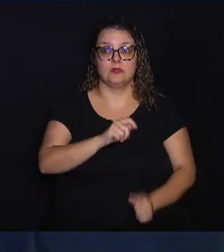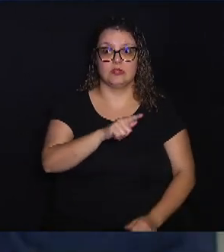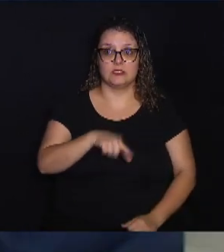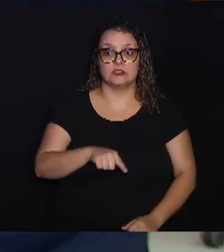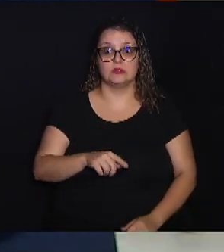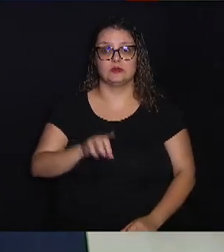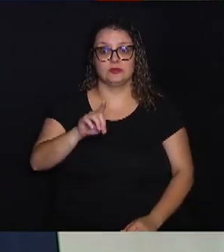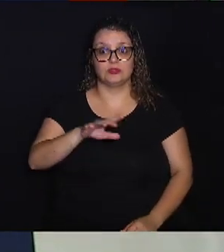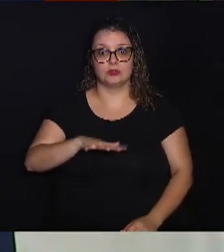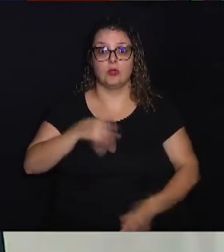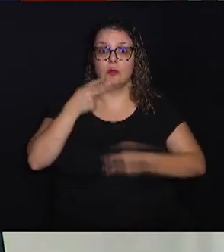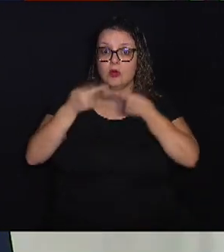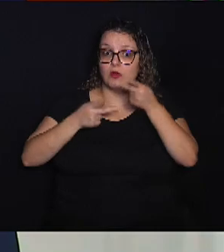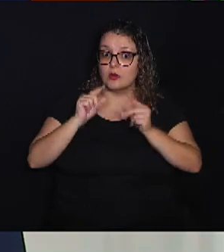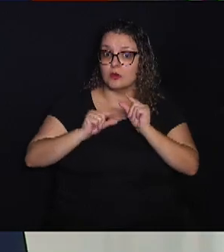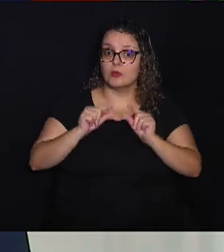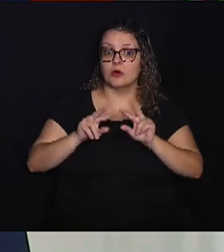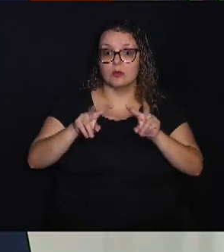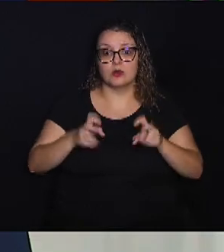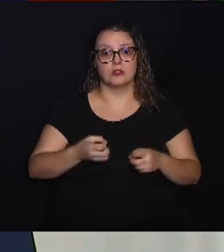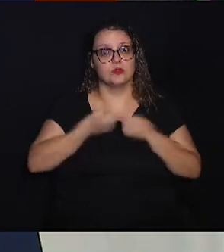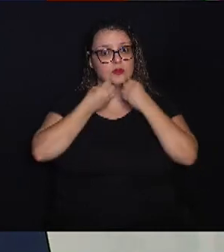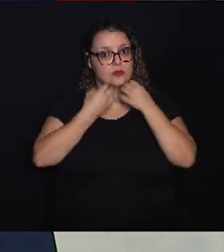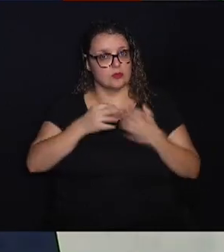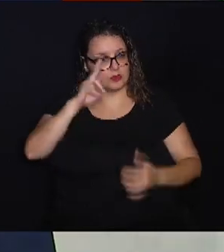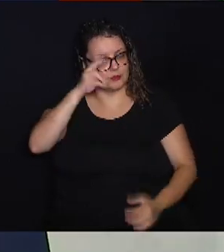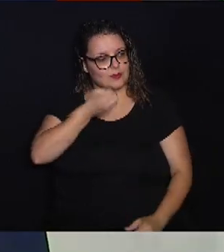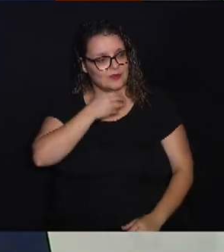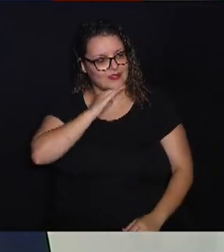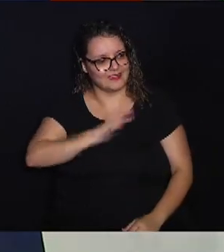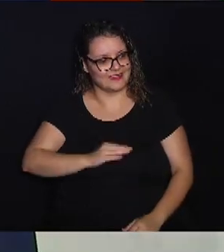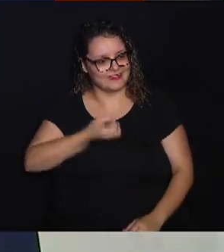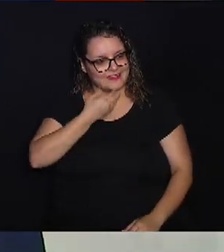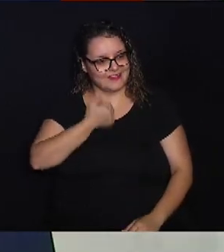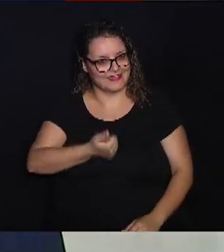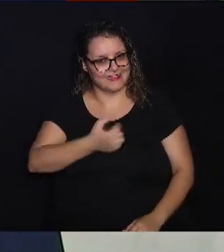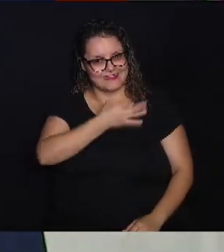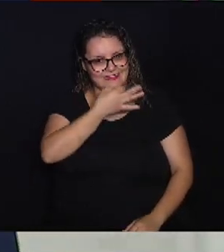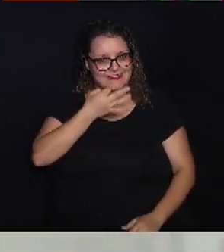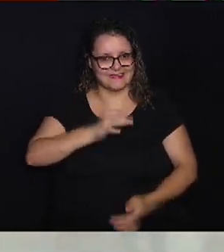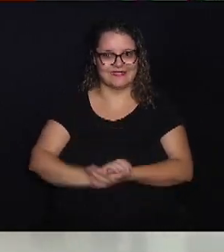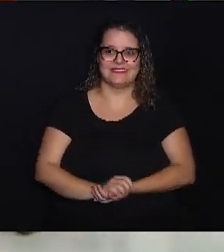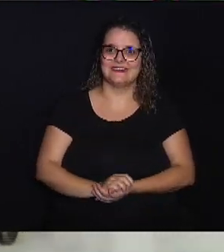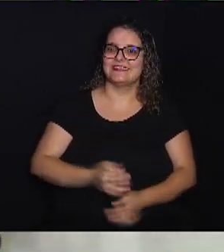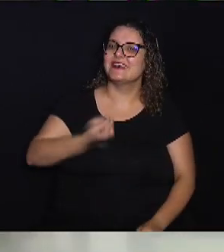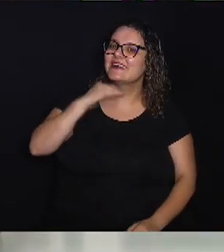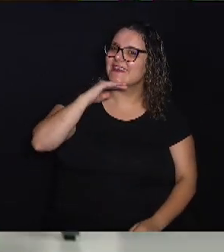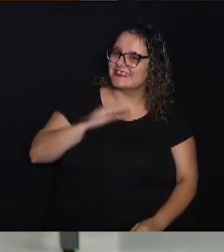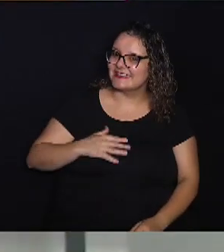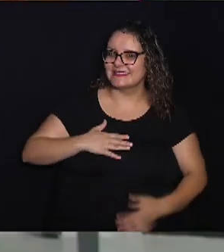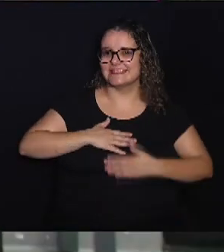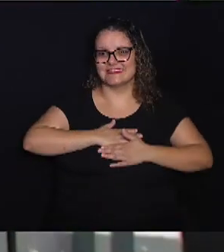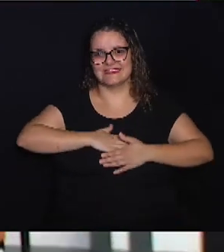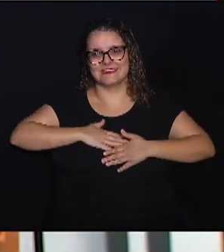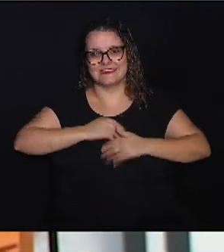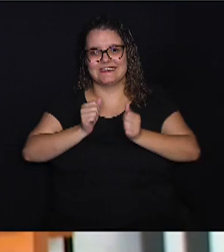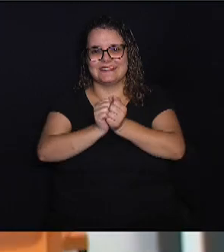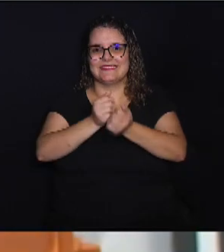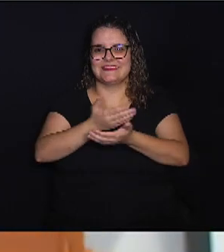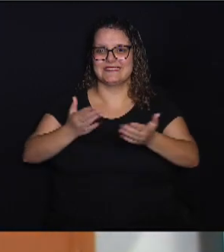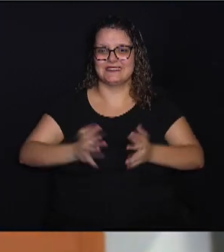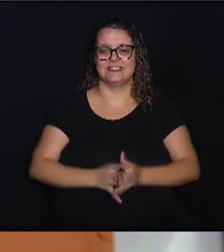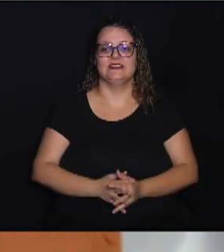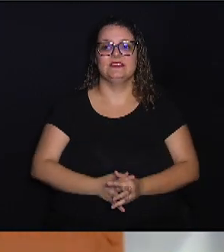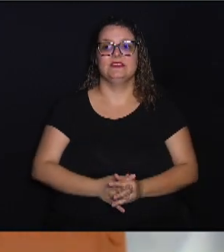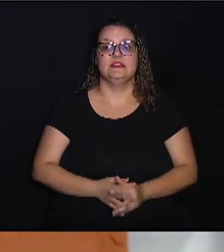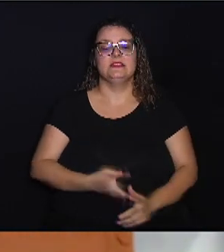para falar um pouco mais sobre isso. Tudo bem com o senhor? Boa tarde, tudo bem, tudo jóia? Boa tarde, é um prazer falar com vocês. Vamos